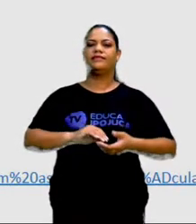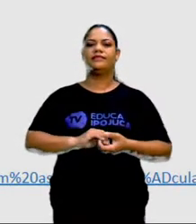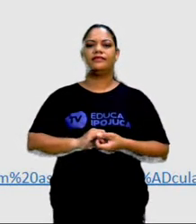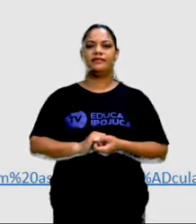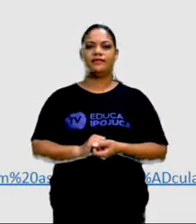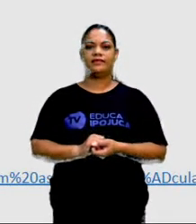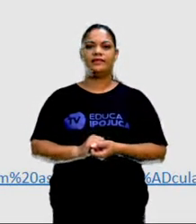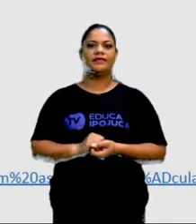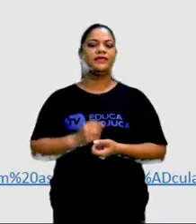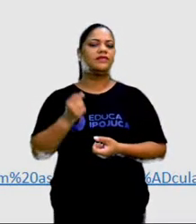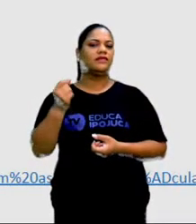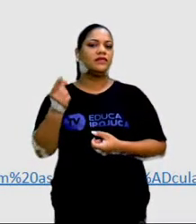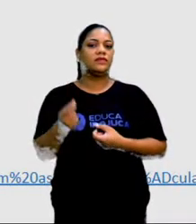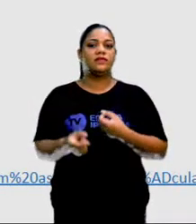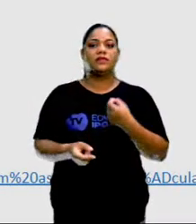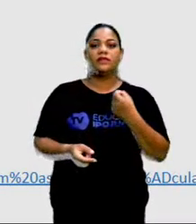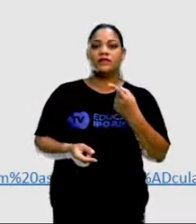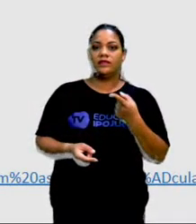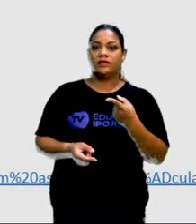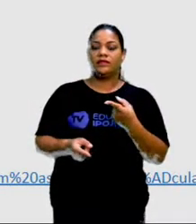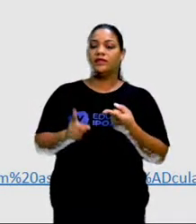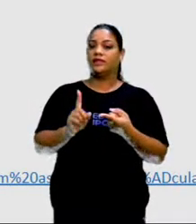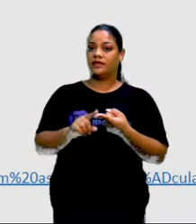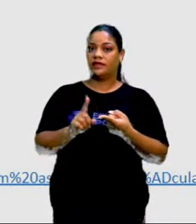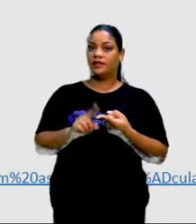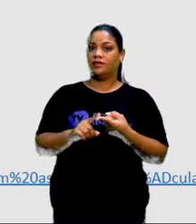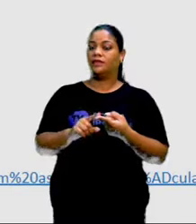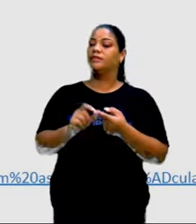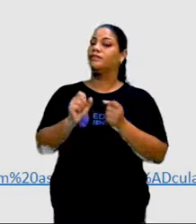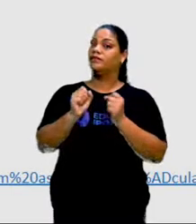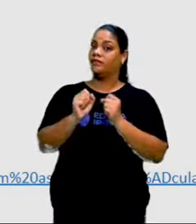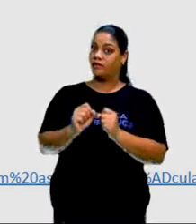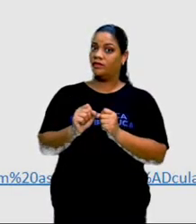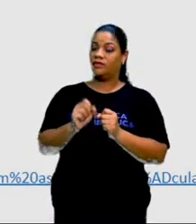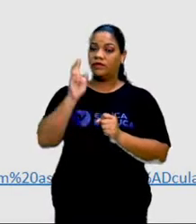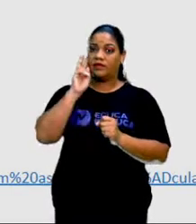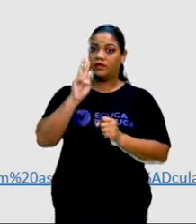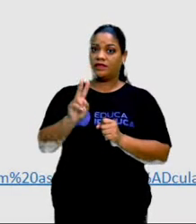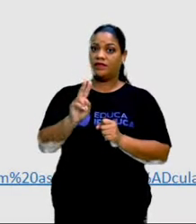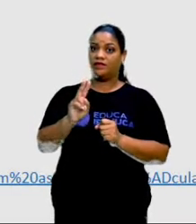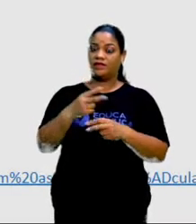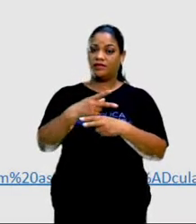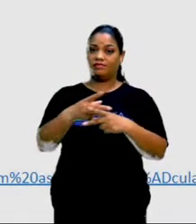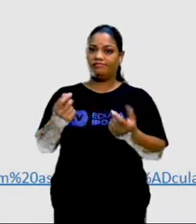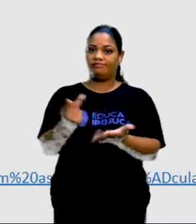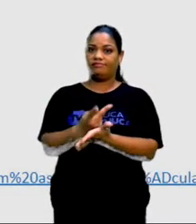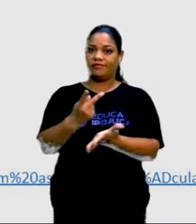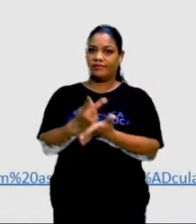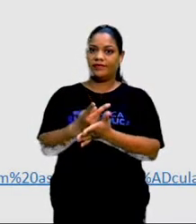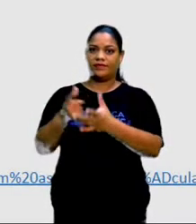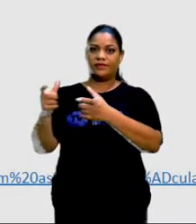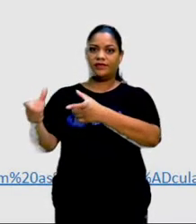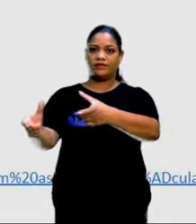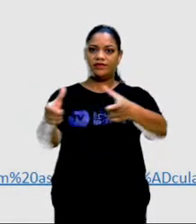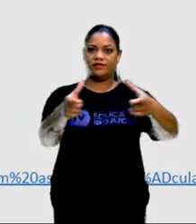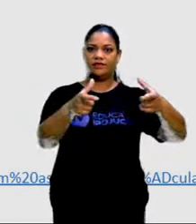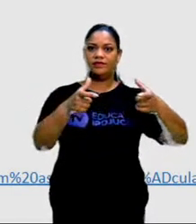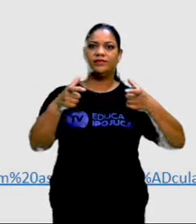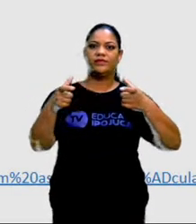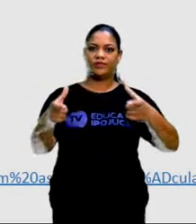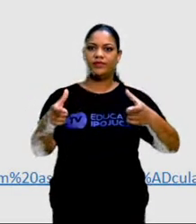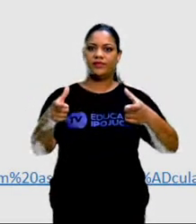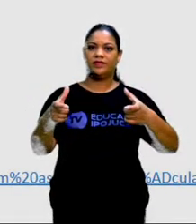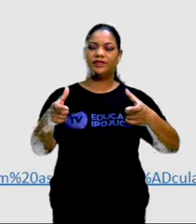alguns casos também possíveis de reparar os danos causados. Então aqui a gente vê uma grande área desmatada.